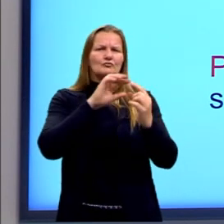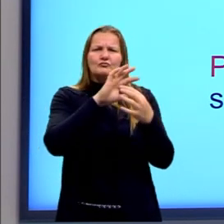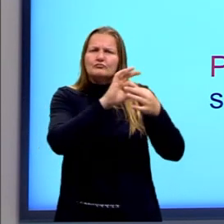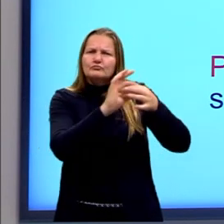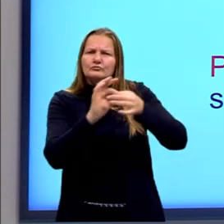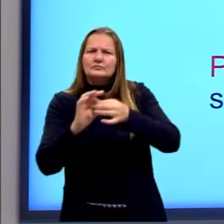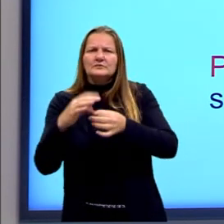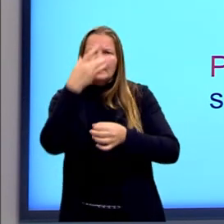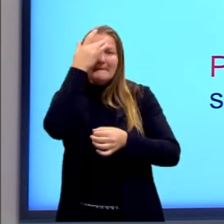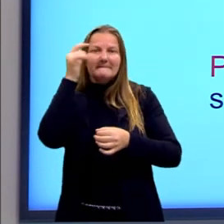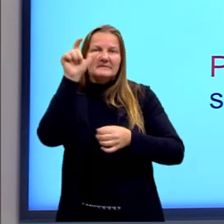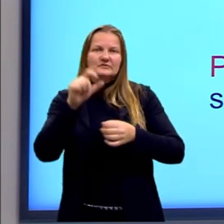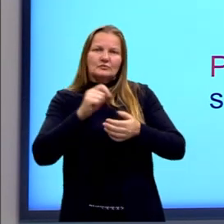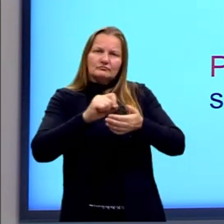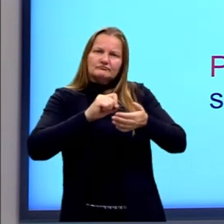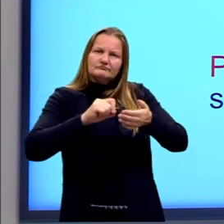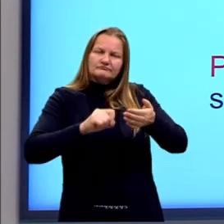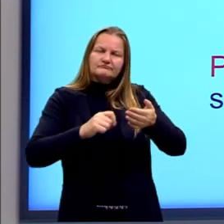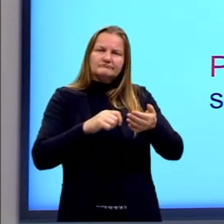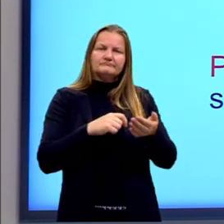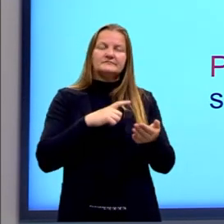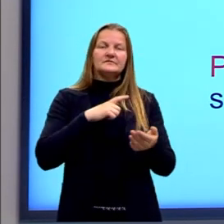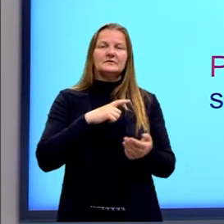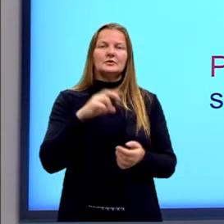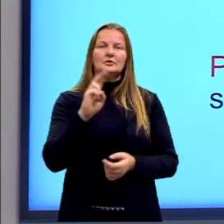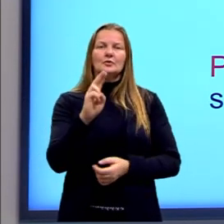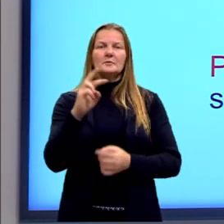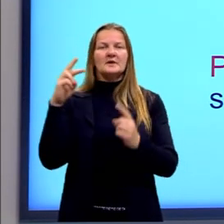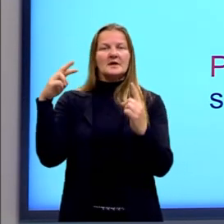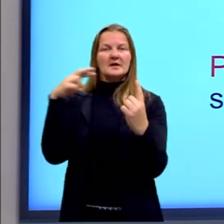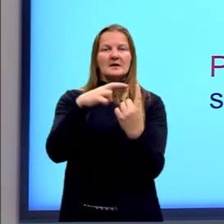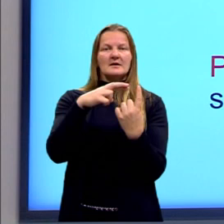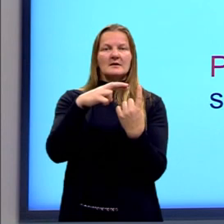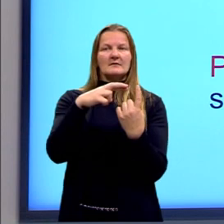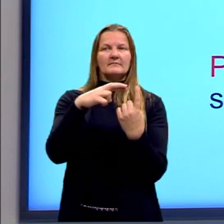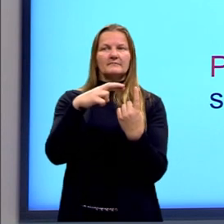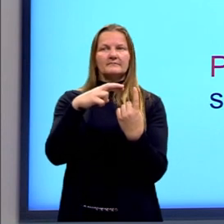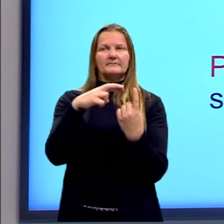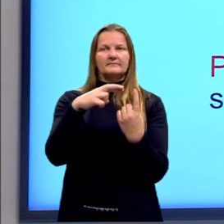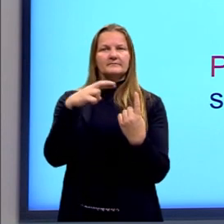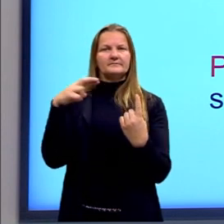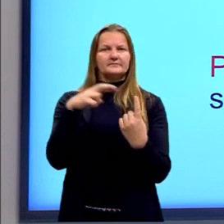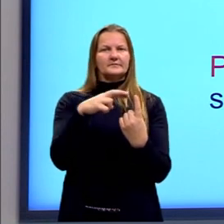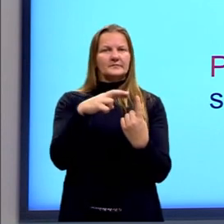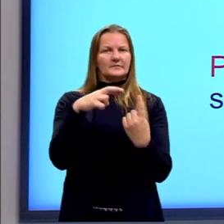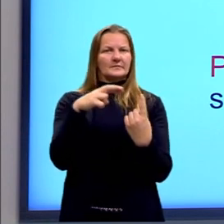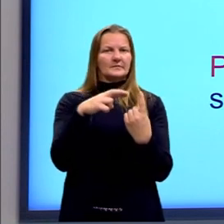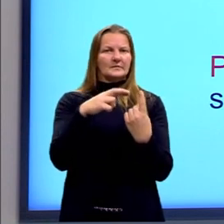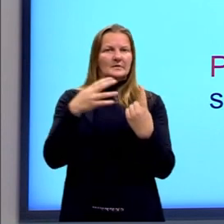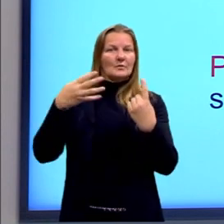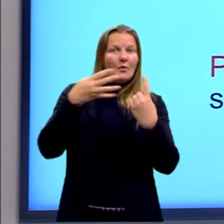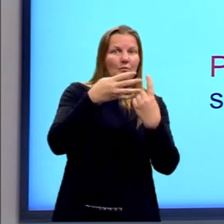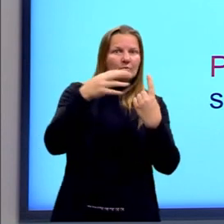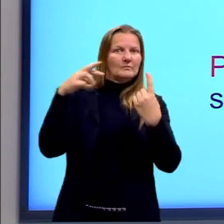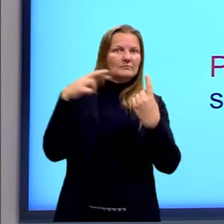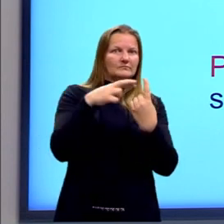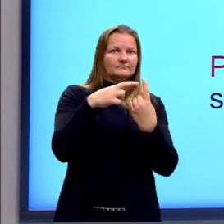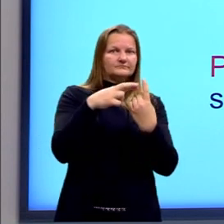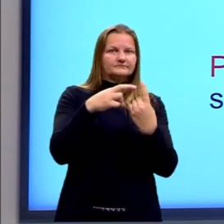falante menciona é chamado de referente. Olhe um exemplo ali embaixo.